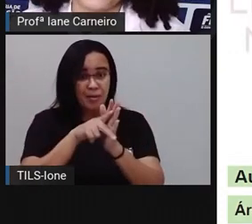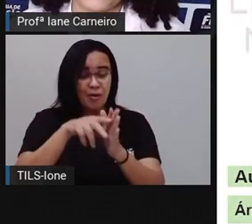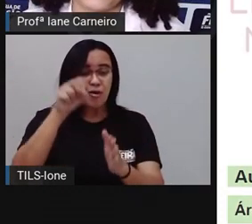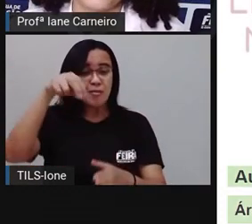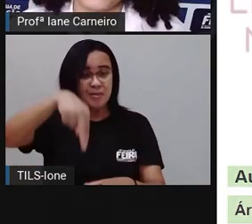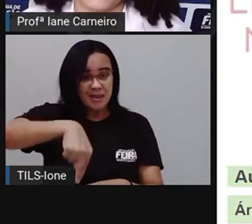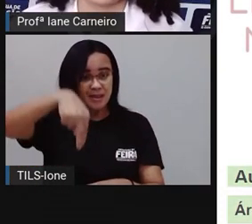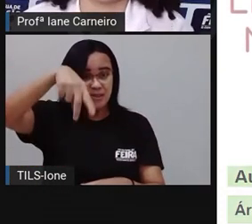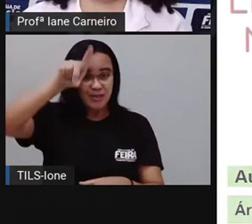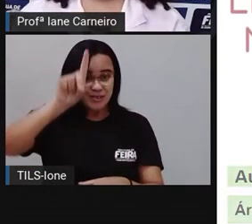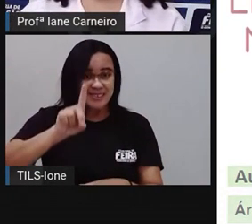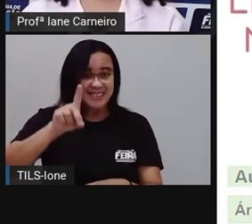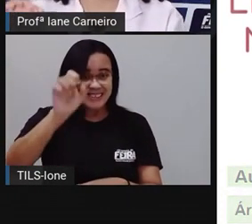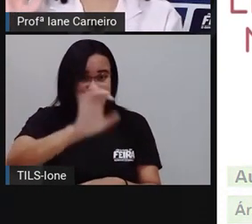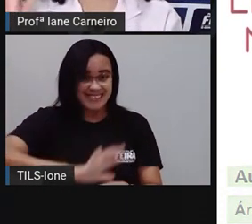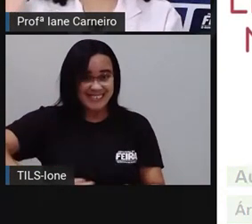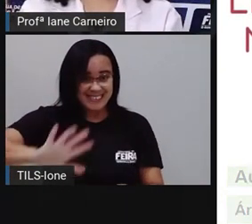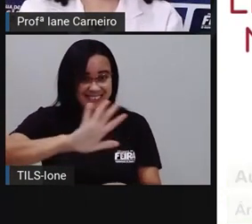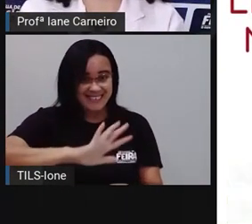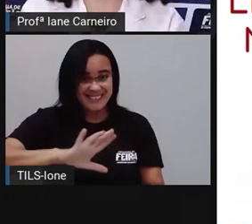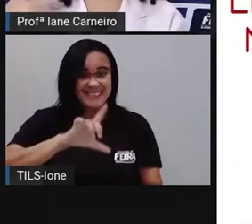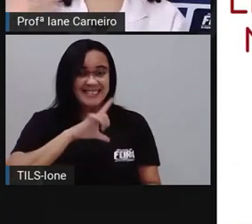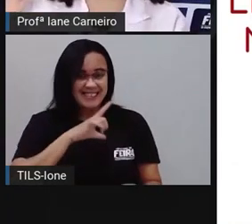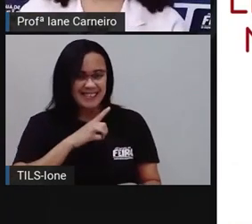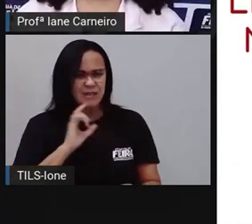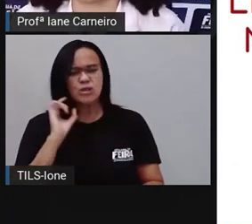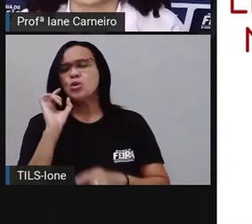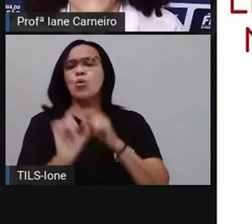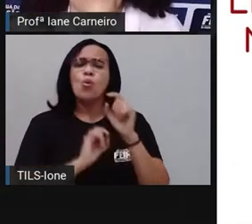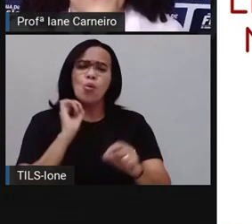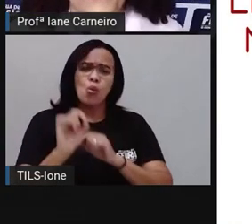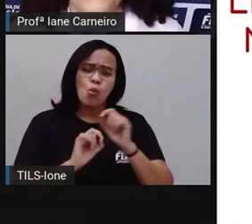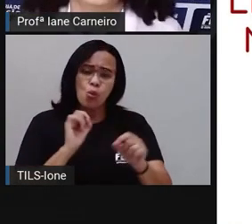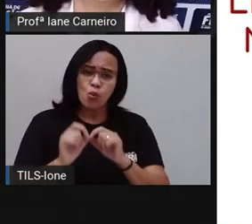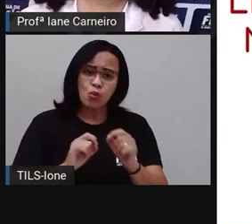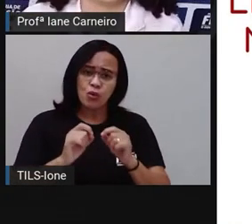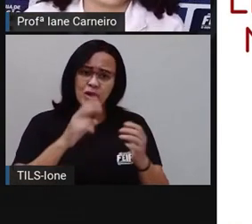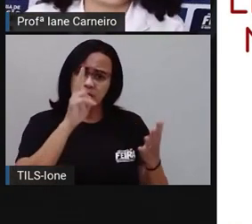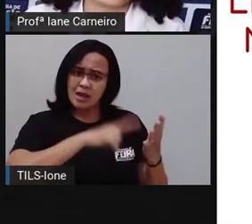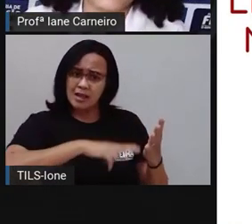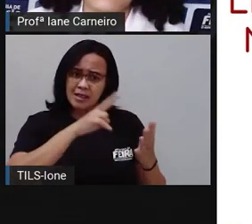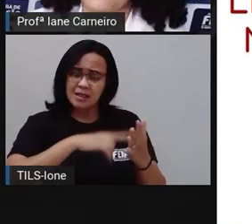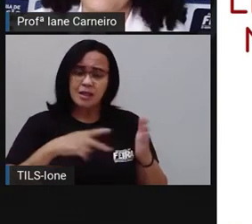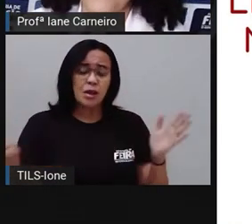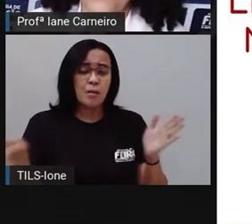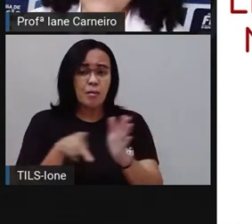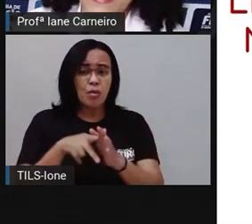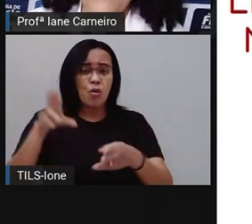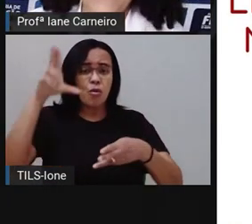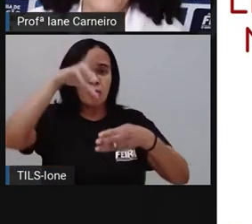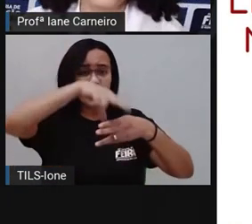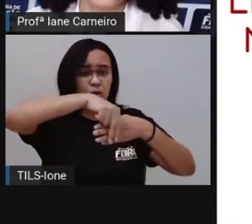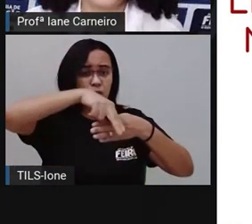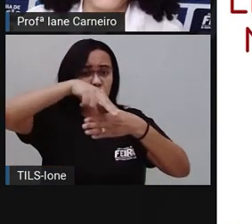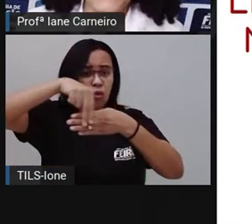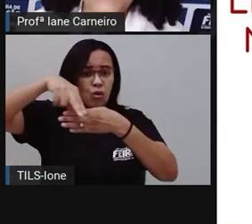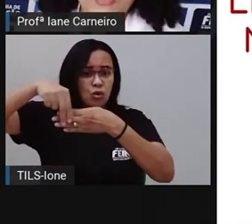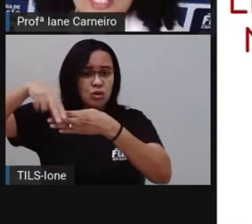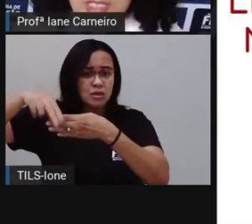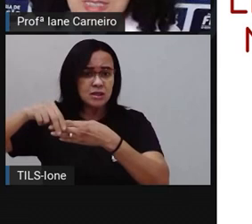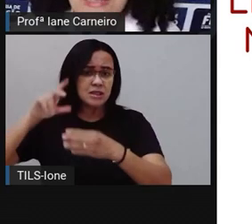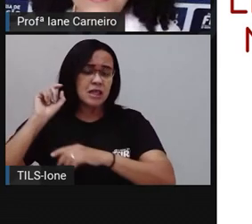Só para passar aqui o slide. Então, o que é uma literatura de cordel, Pró? A literatura de cordel é uma